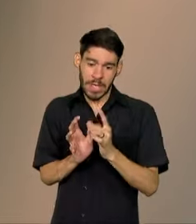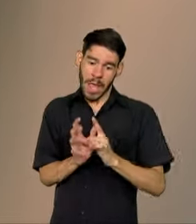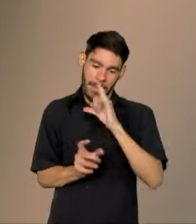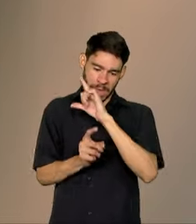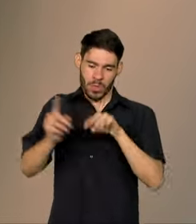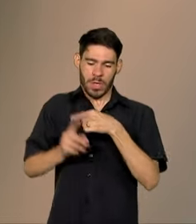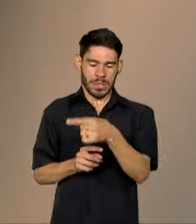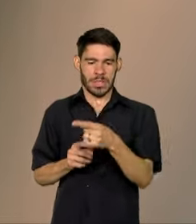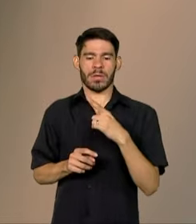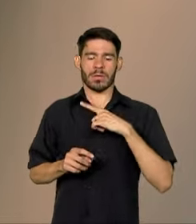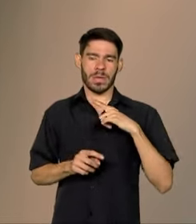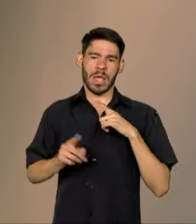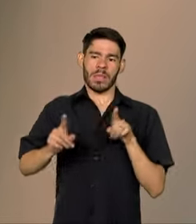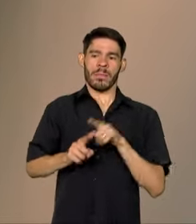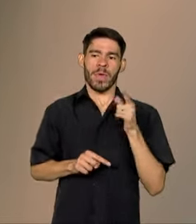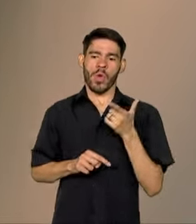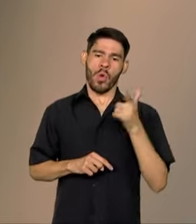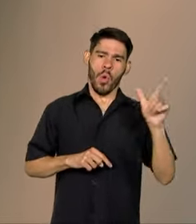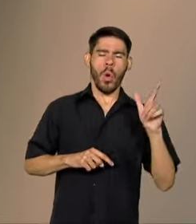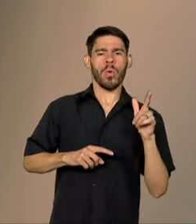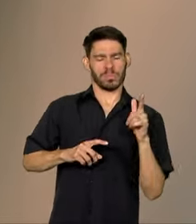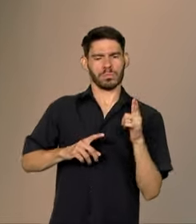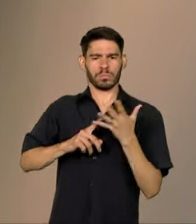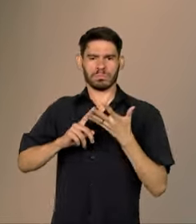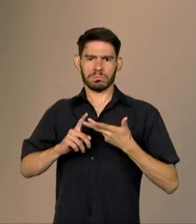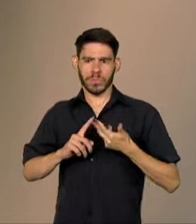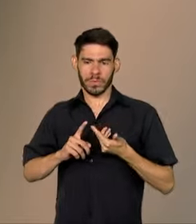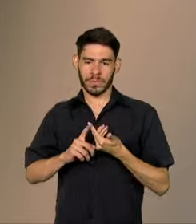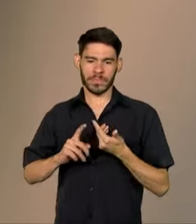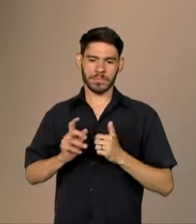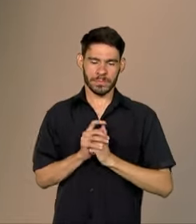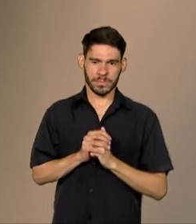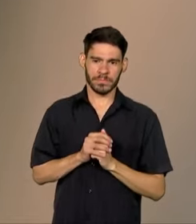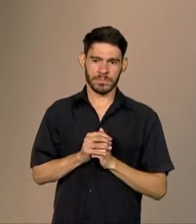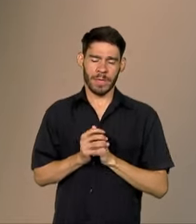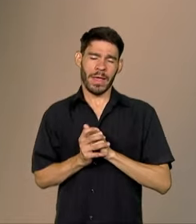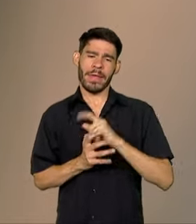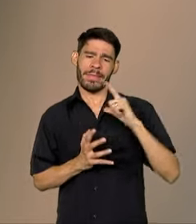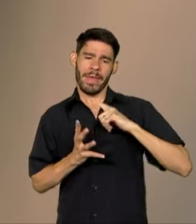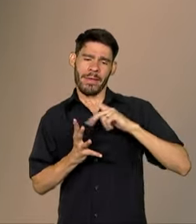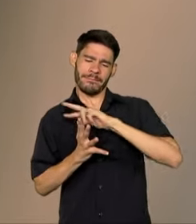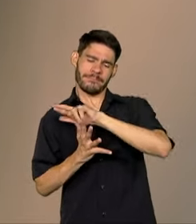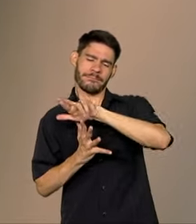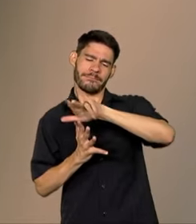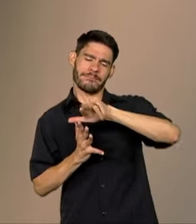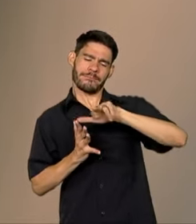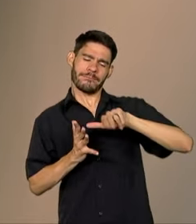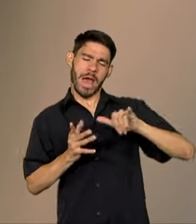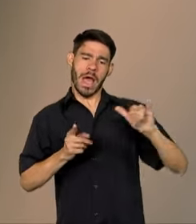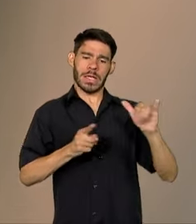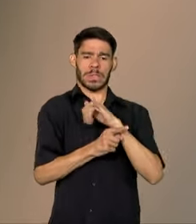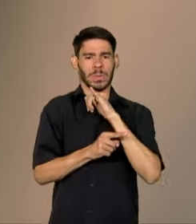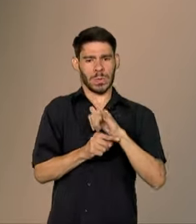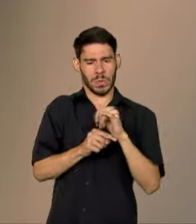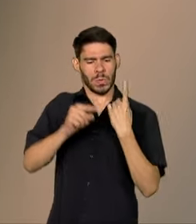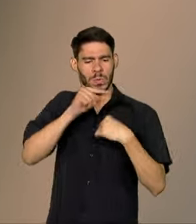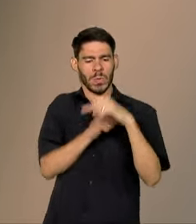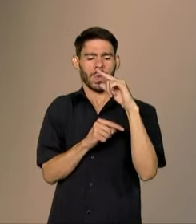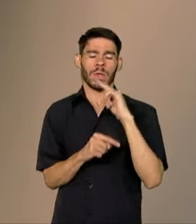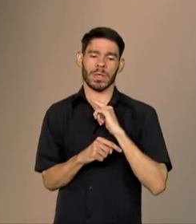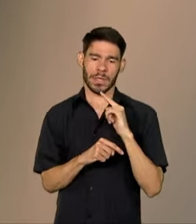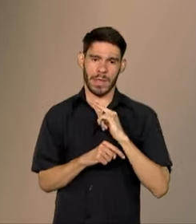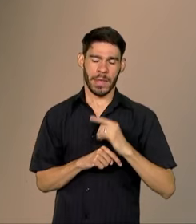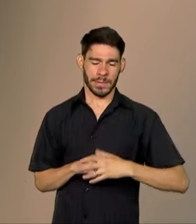antigos, como a preservativo interno, externo. Enfim, a gente tem muitas alternativas e muitos avanços.